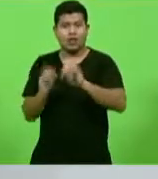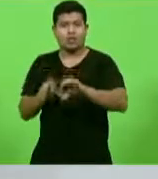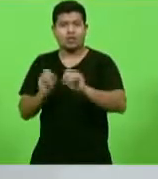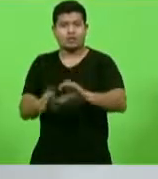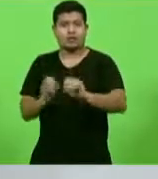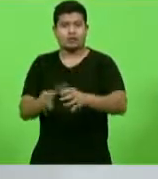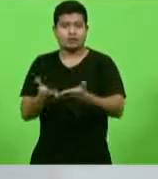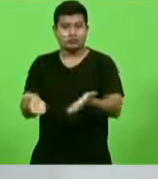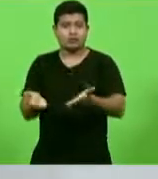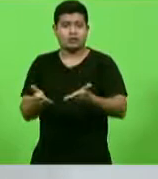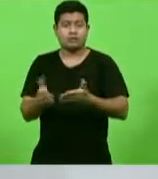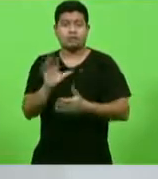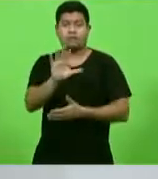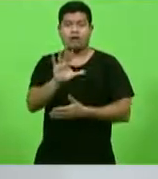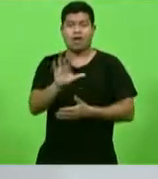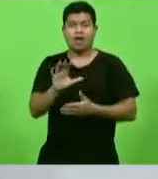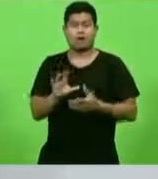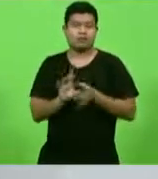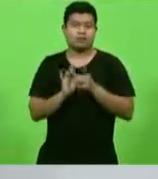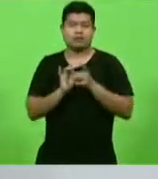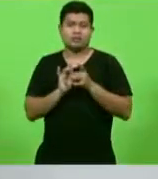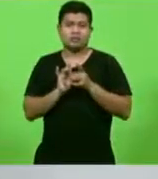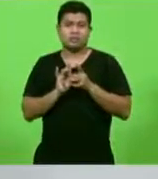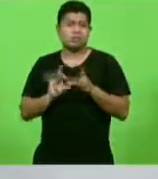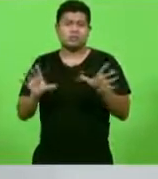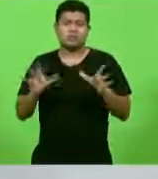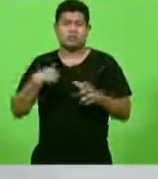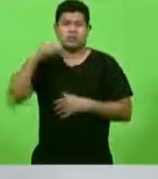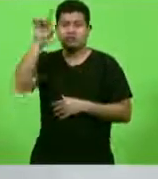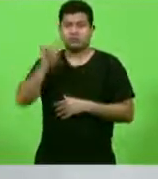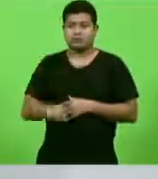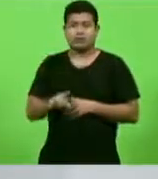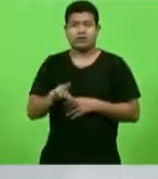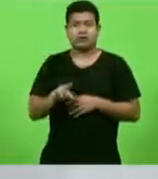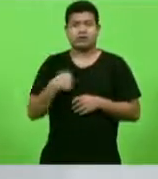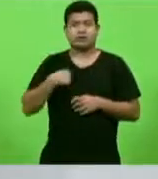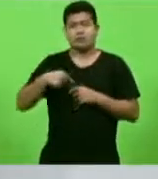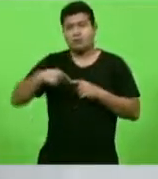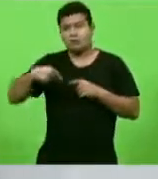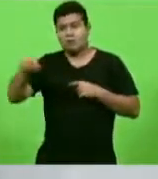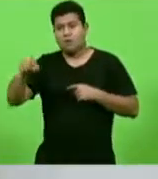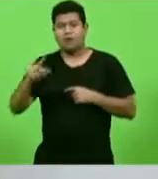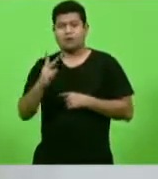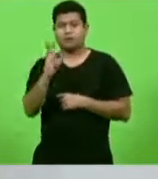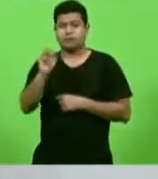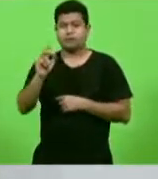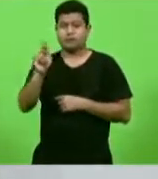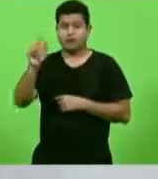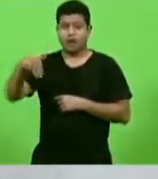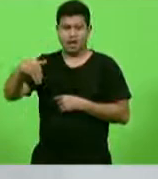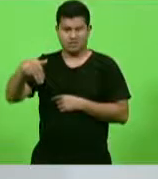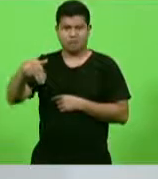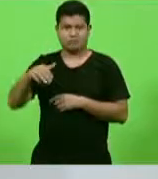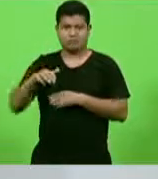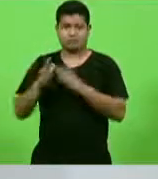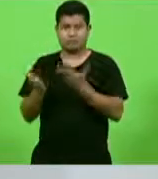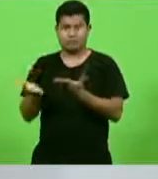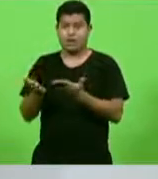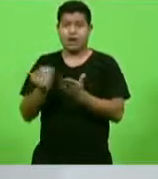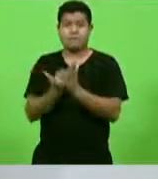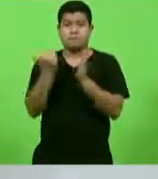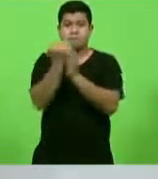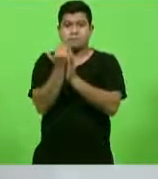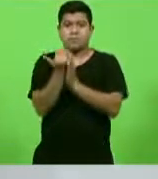mão do seu direito de não ter que se locomover a mais de 20 quilômetros para o